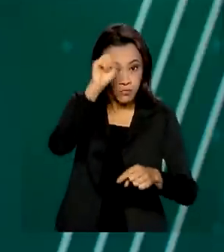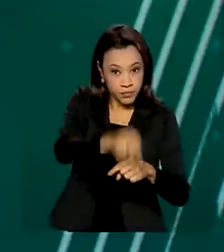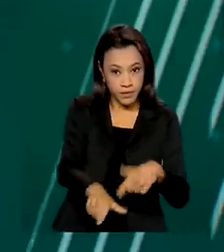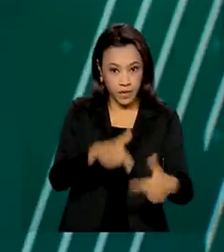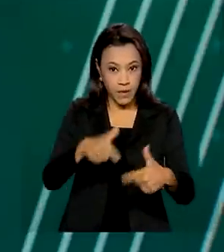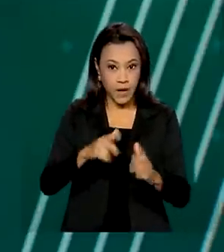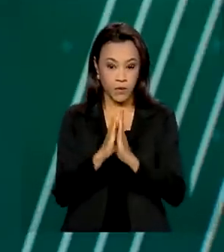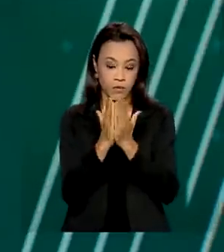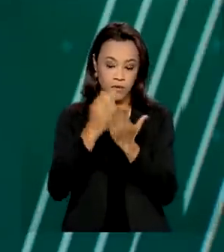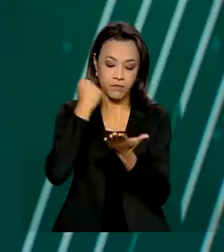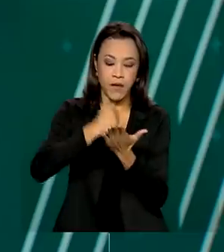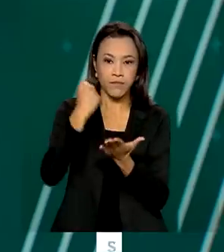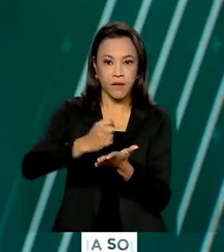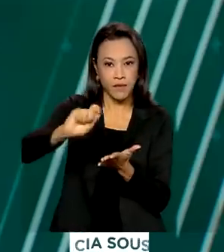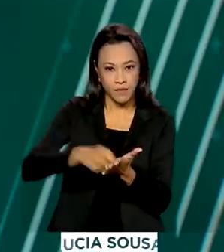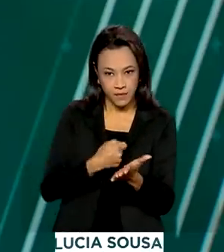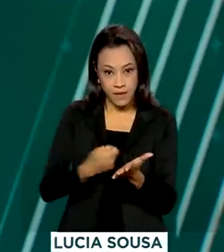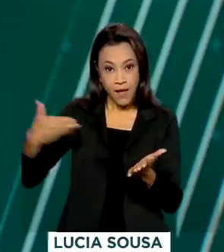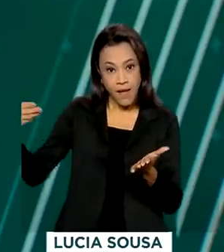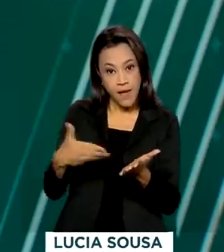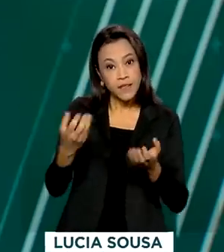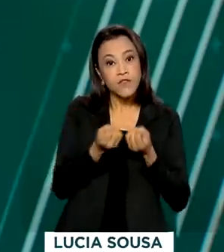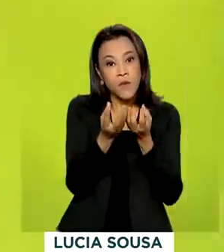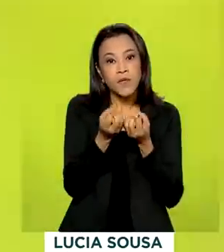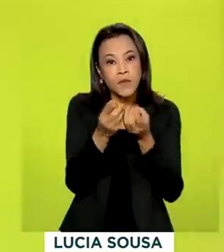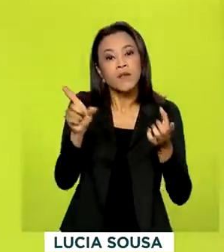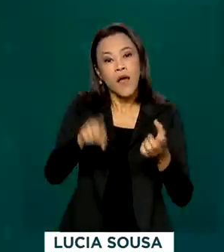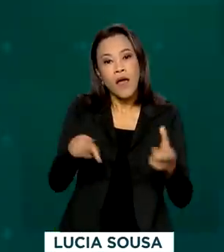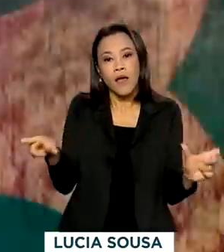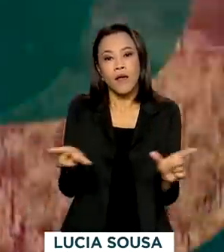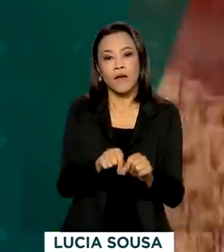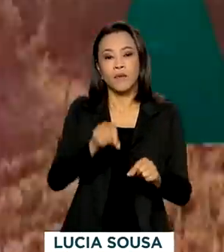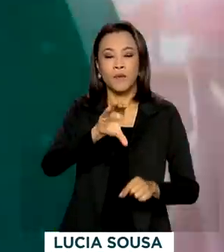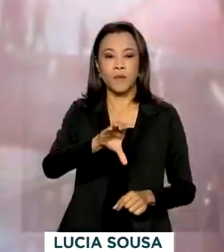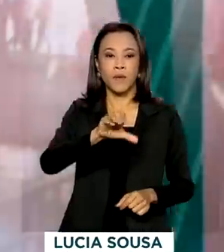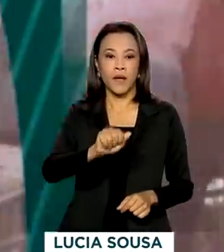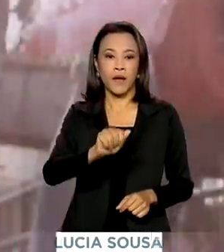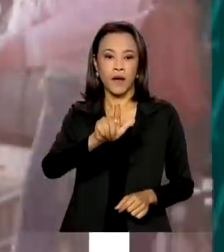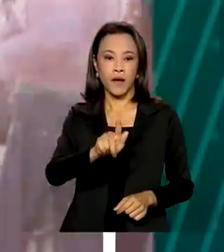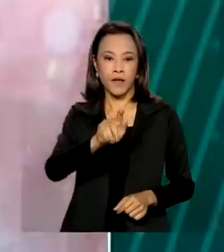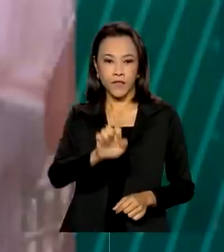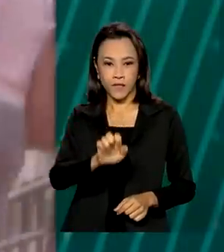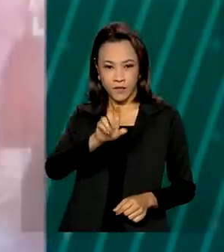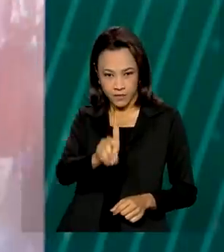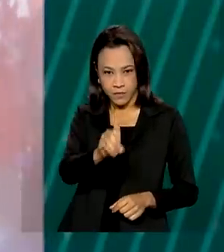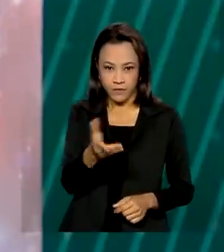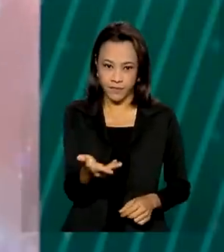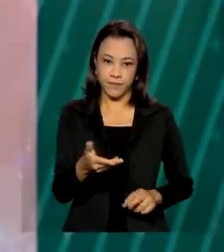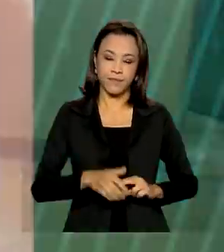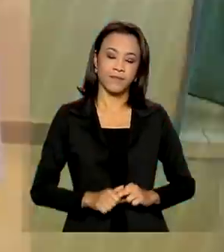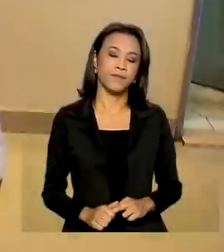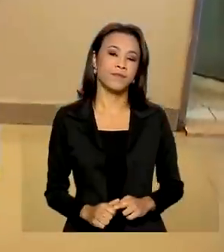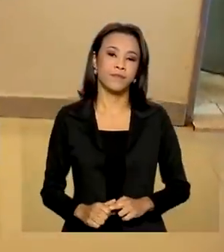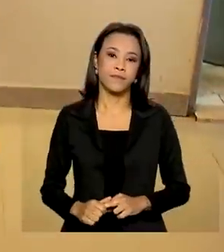carteira assinada. Os dados são do Cadastro Geral de Empregados e Desempregados do CAGED.